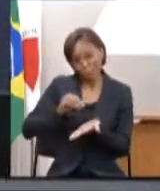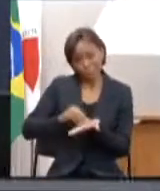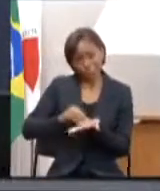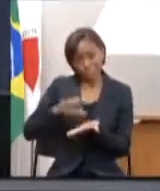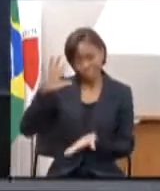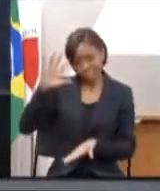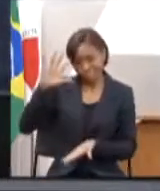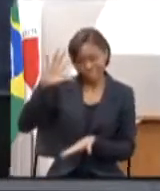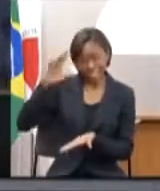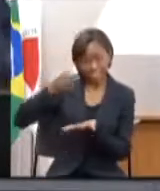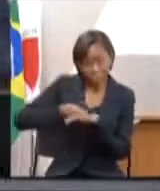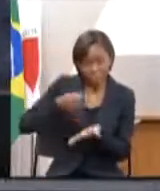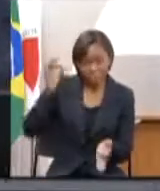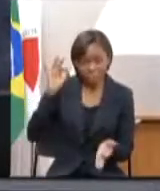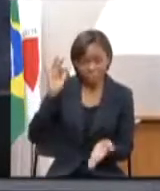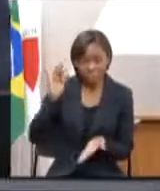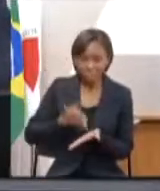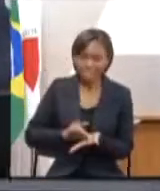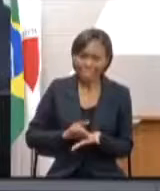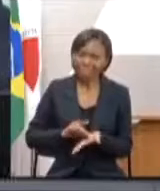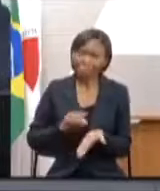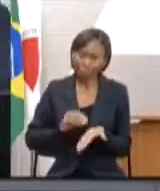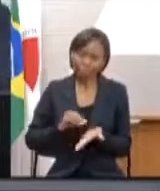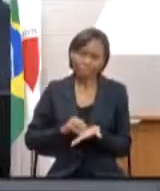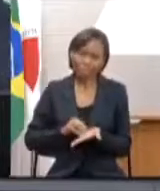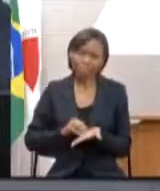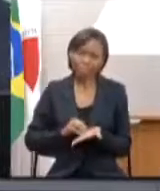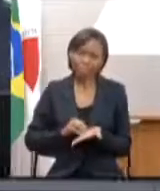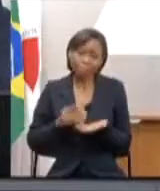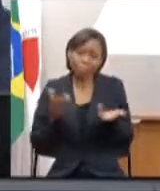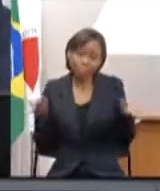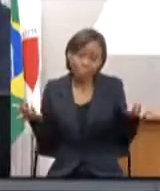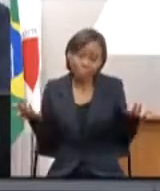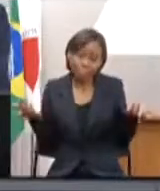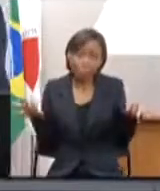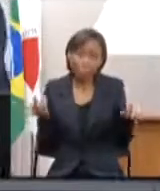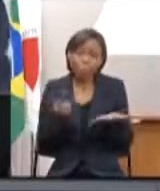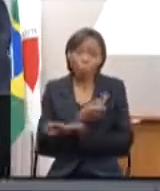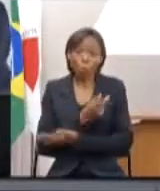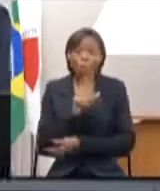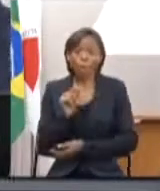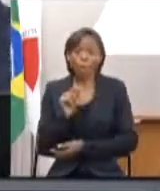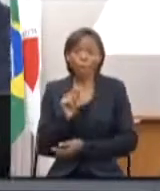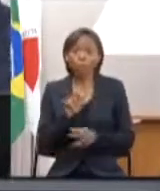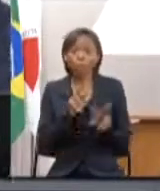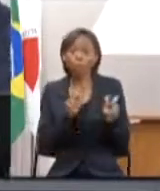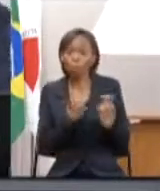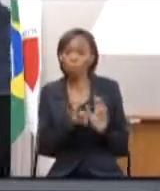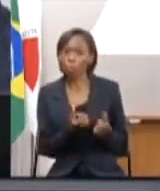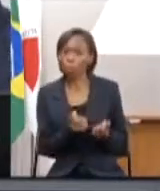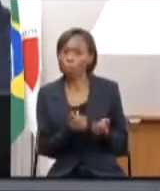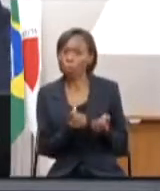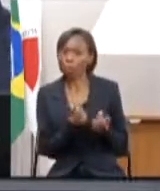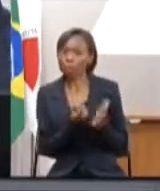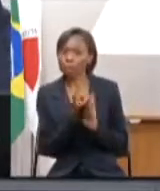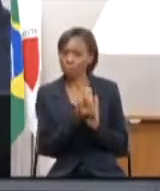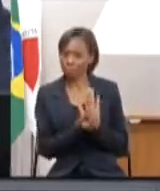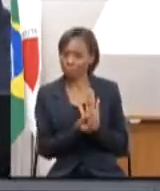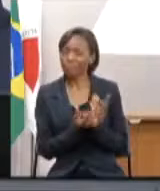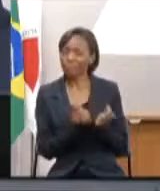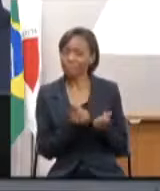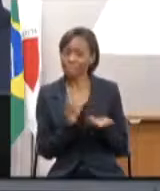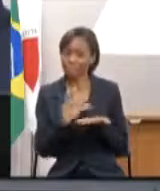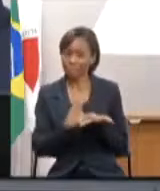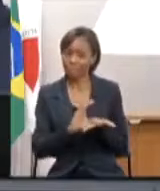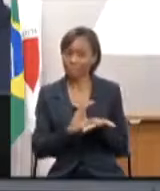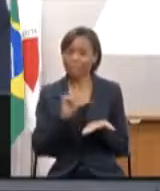é dar com a mão e tirar com a outra a verdade na questão financeira o